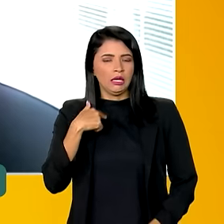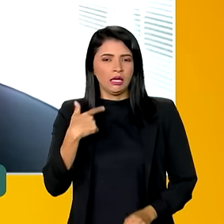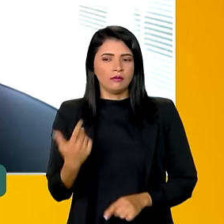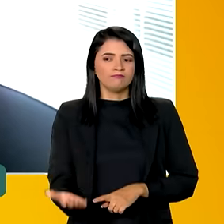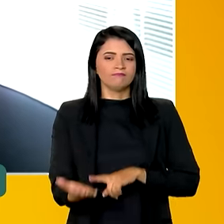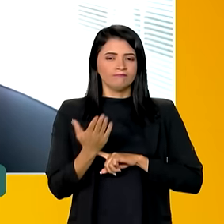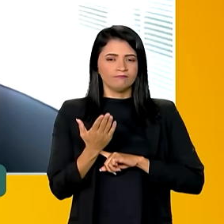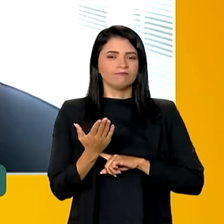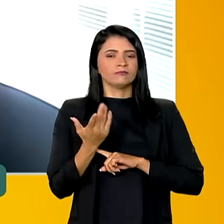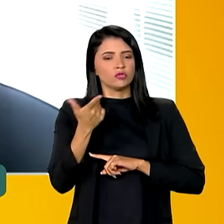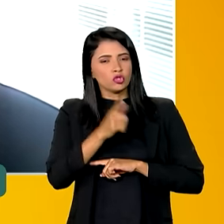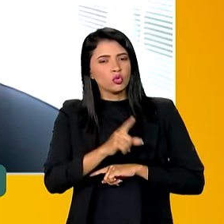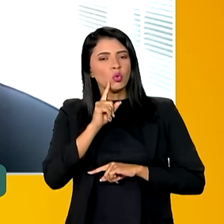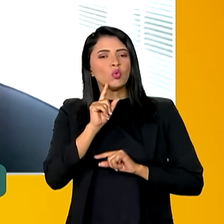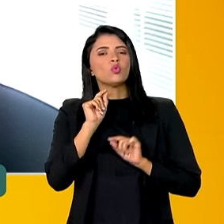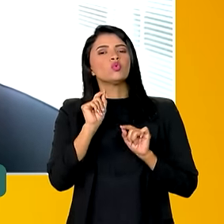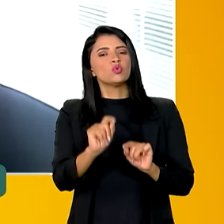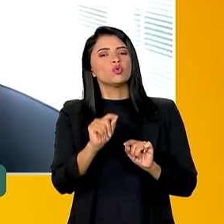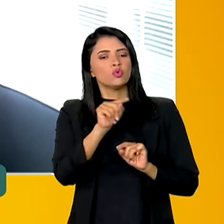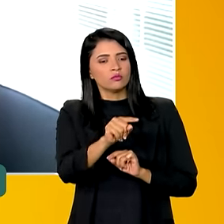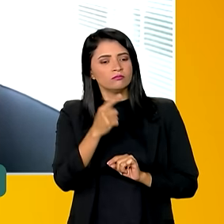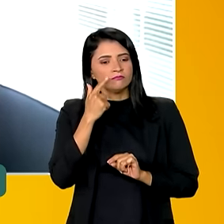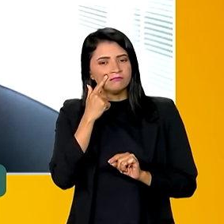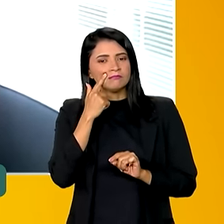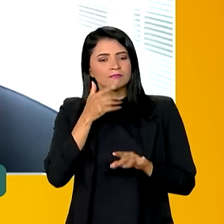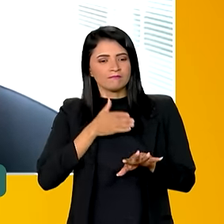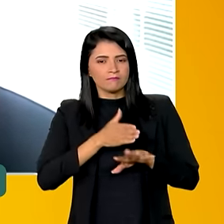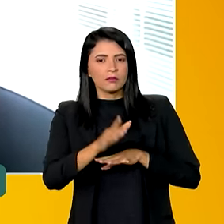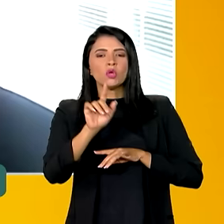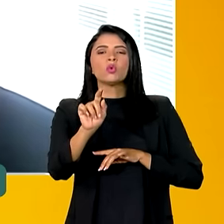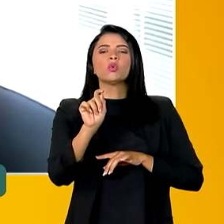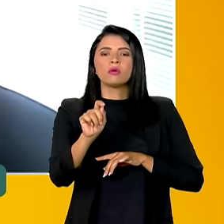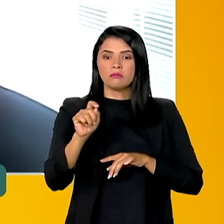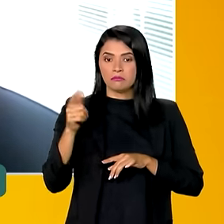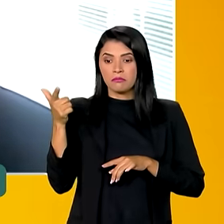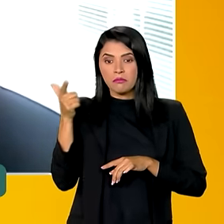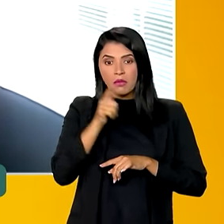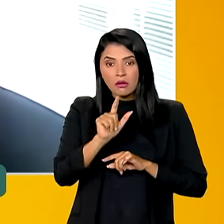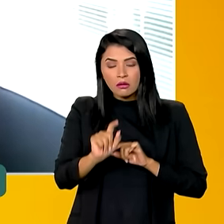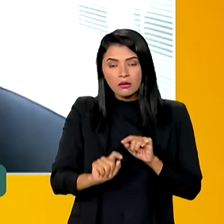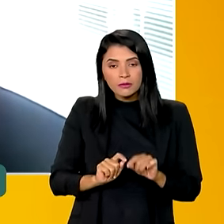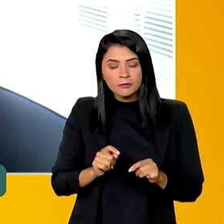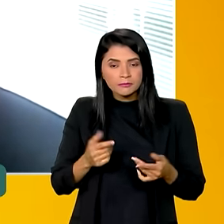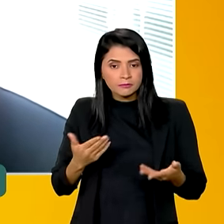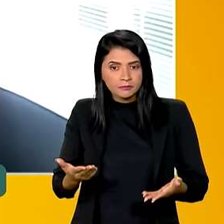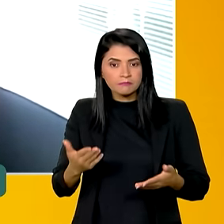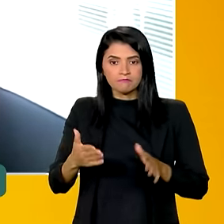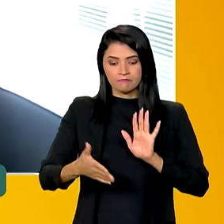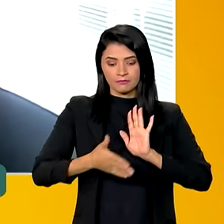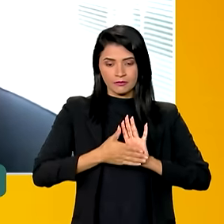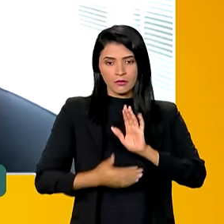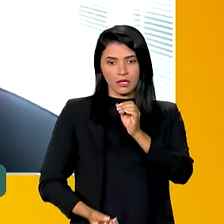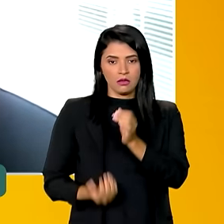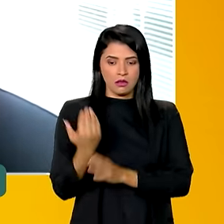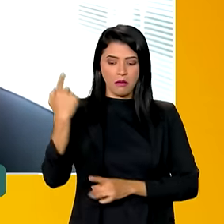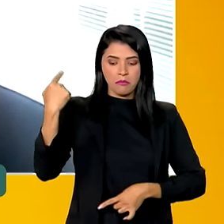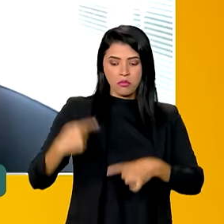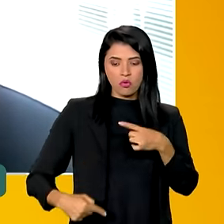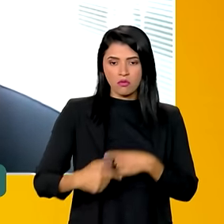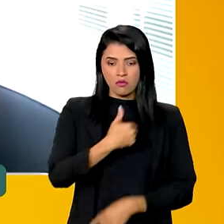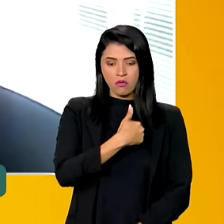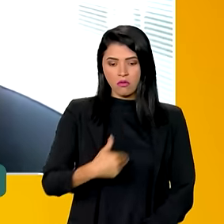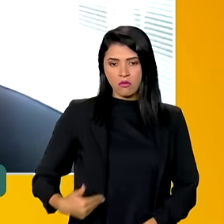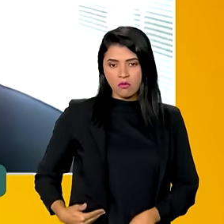recoloca nessa vertente de que, para se propor políticas públicas,